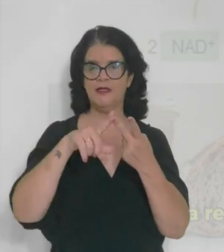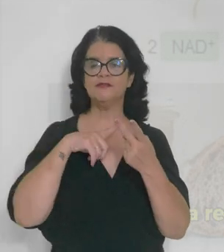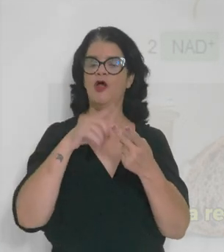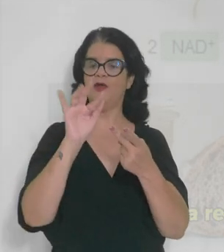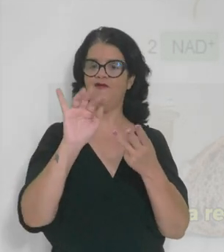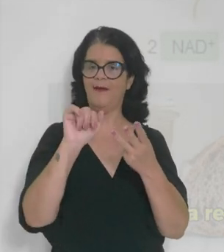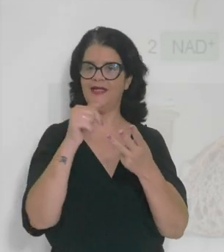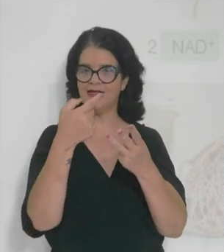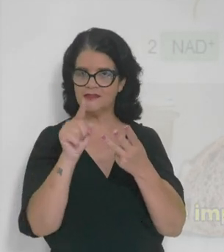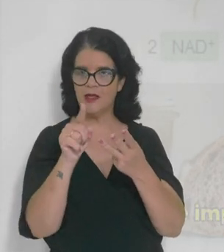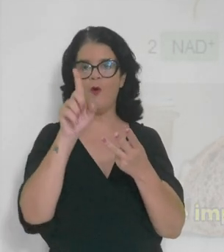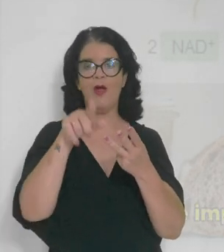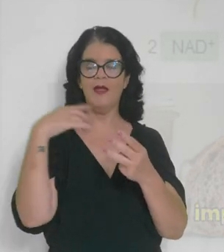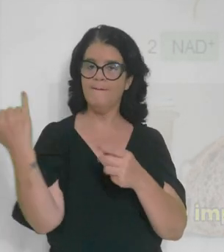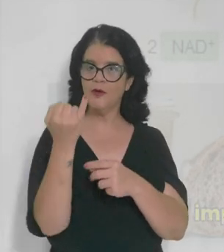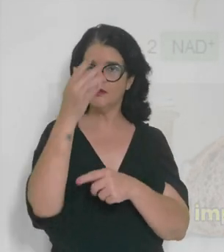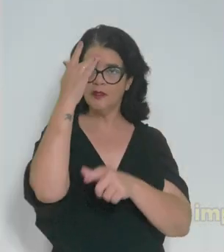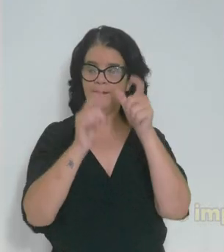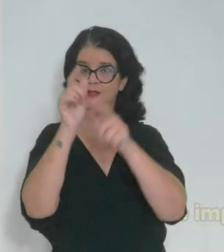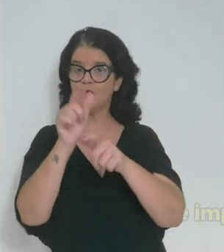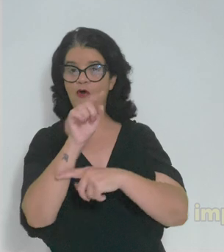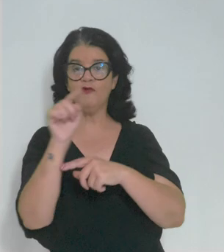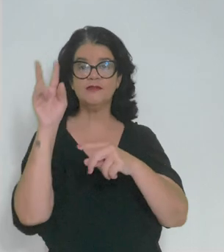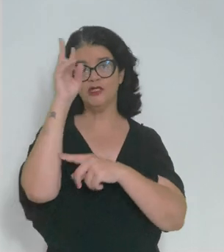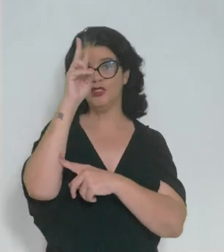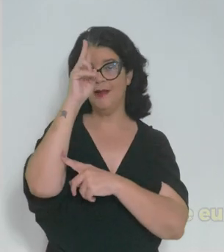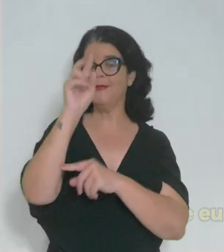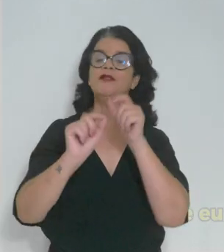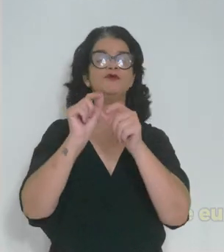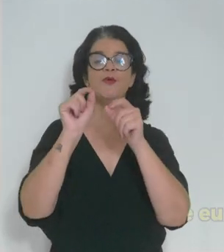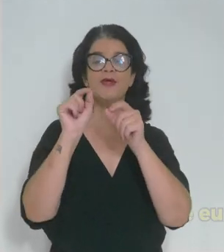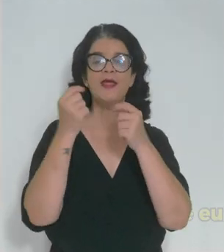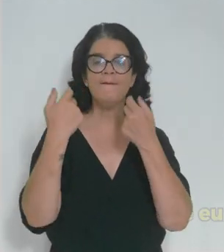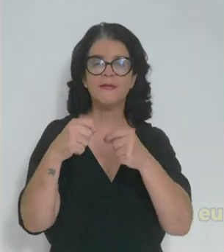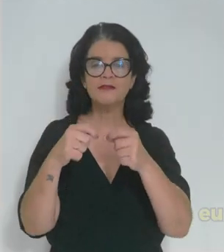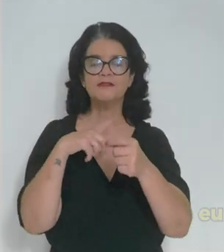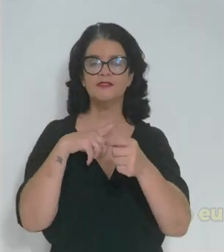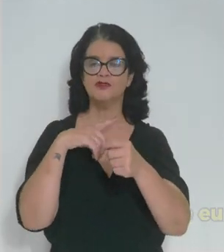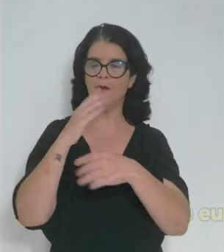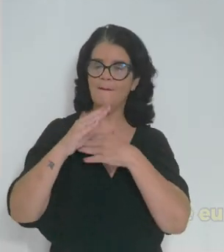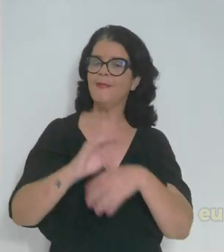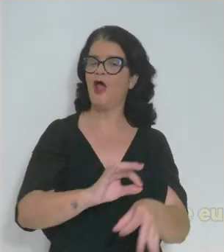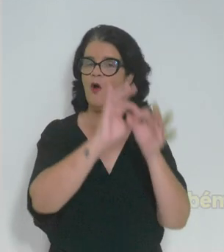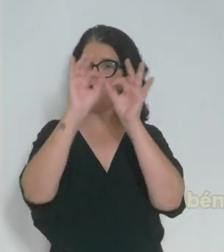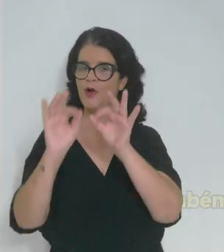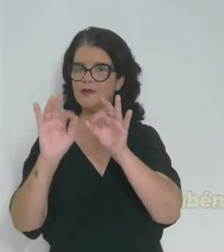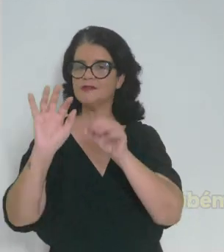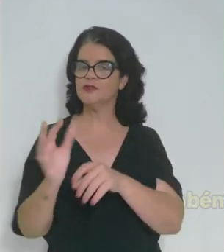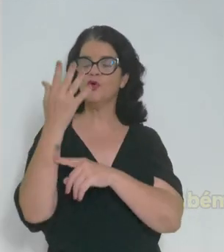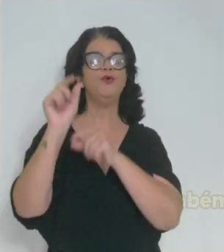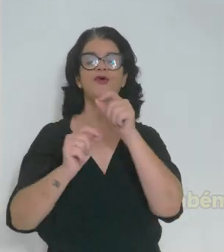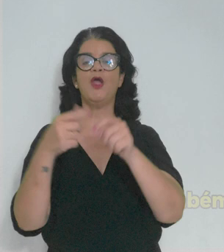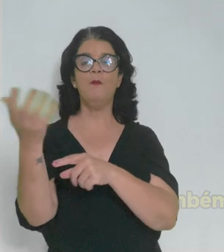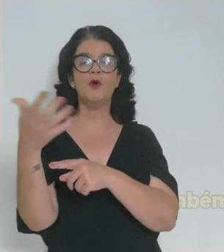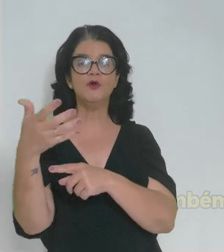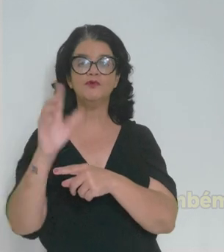e a fermentação. É importante, pessoal, vocês lembrarem do que eu preciso para o processo acontecer e também o